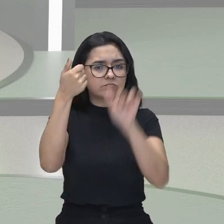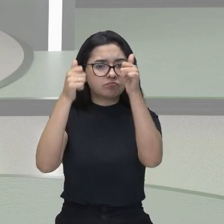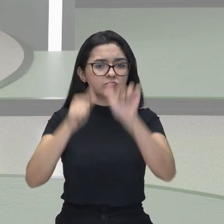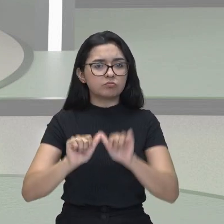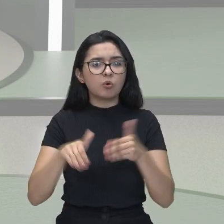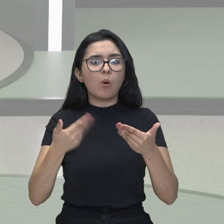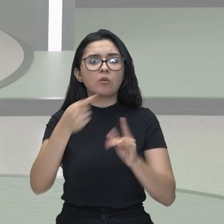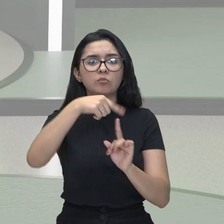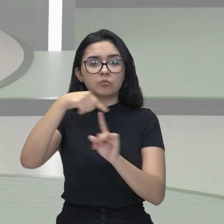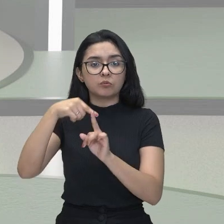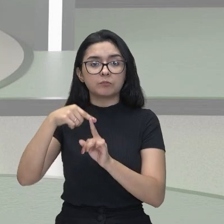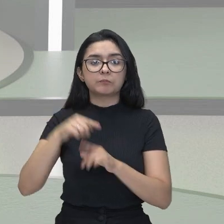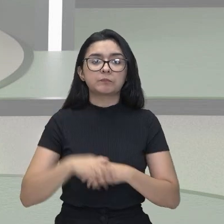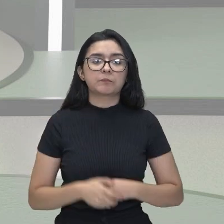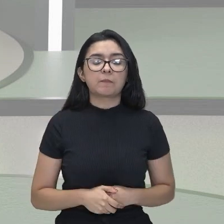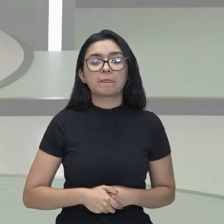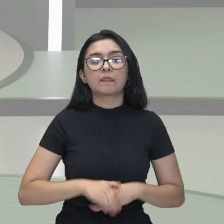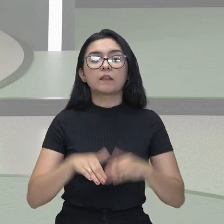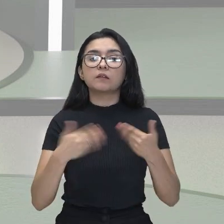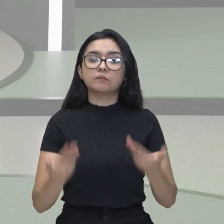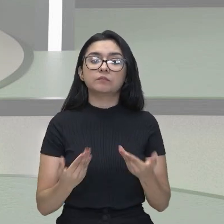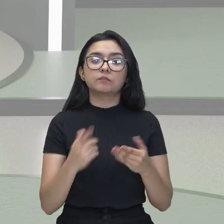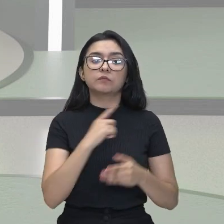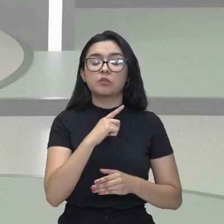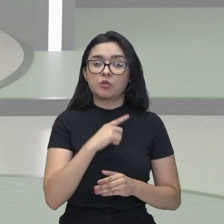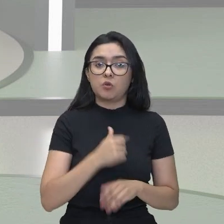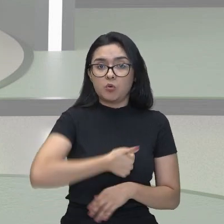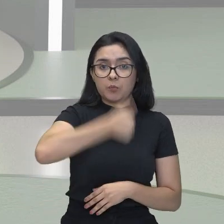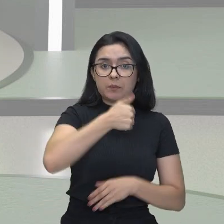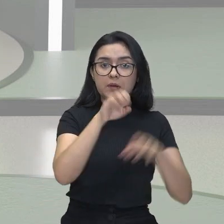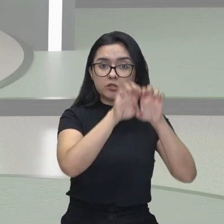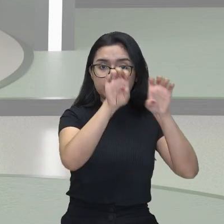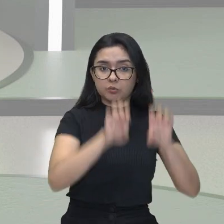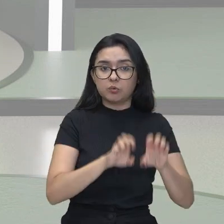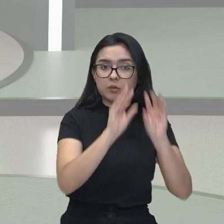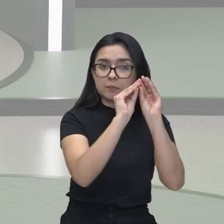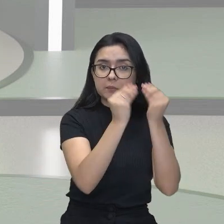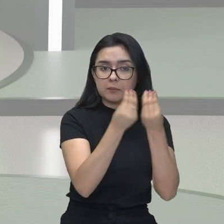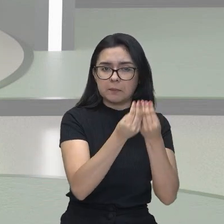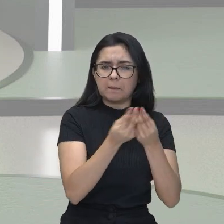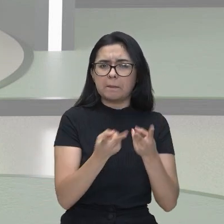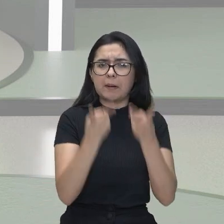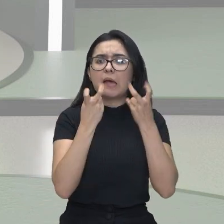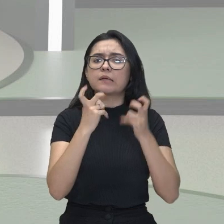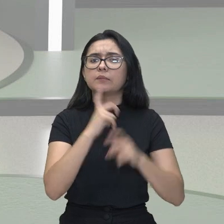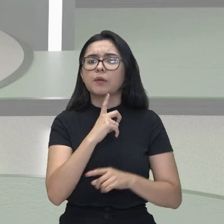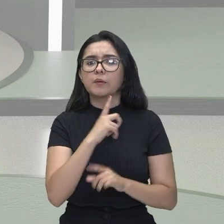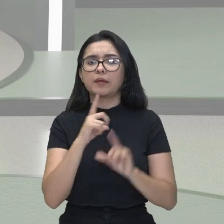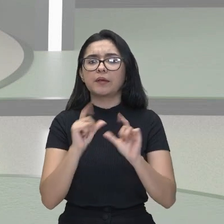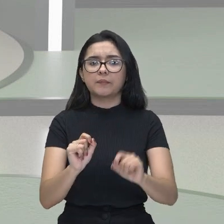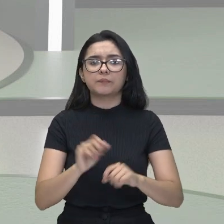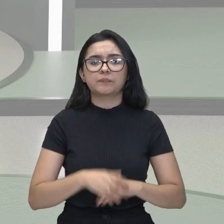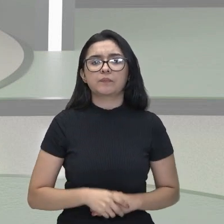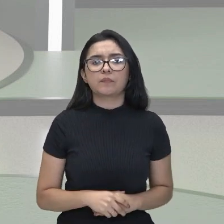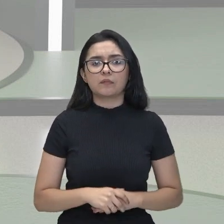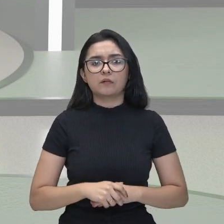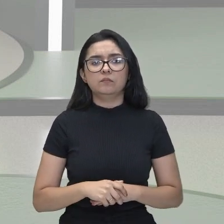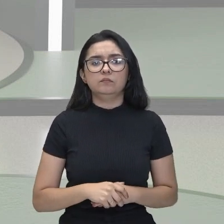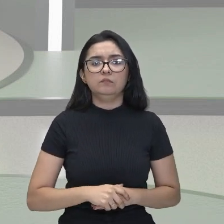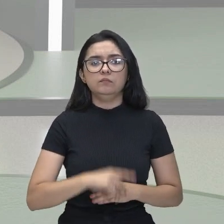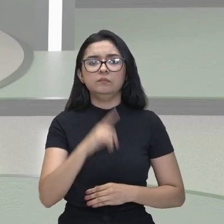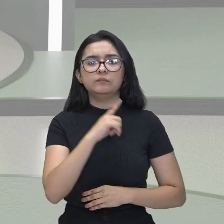No primeiro composto, observem que eu tenho um composto